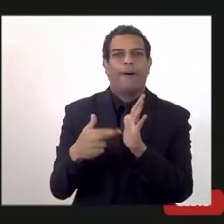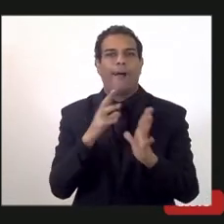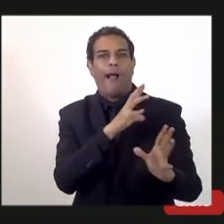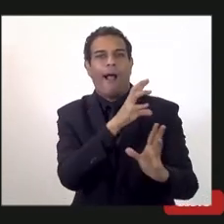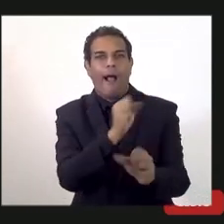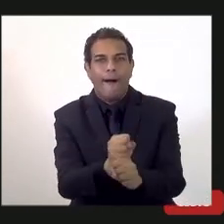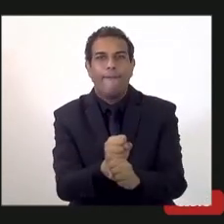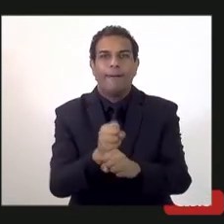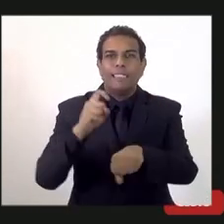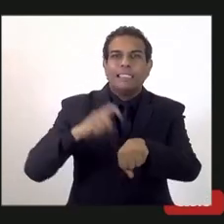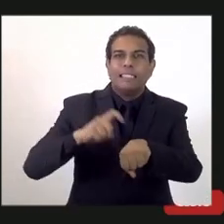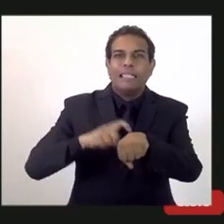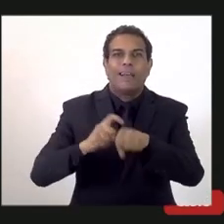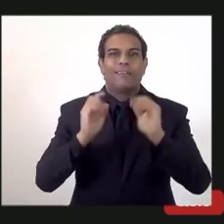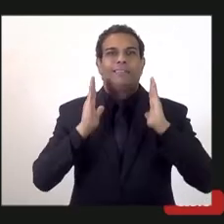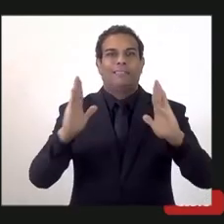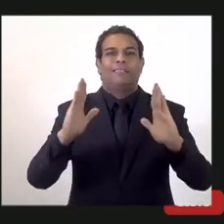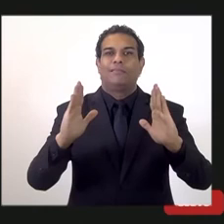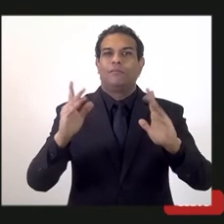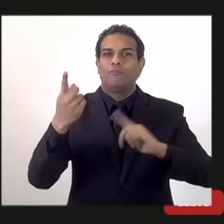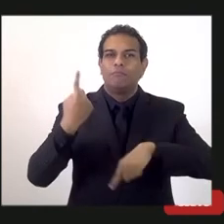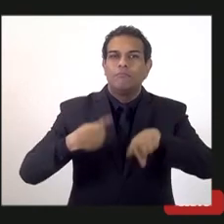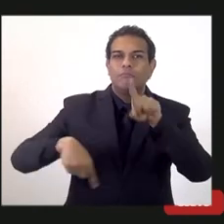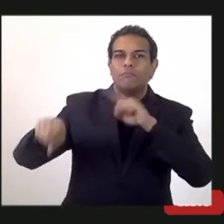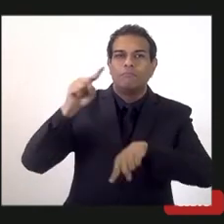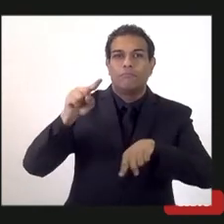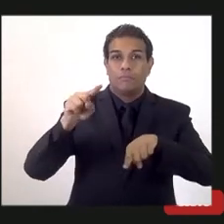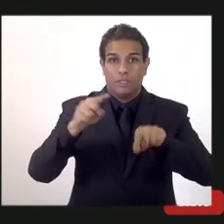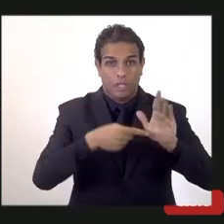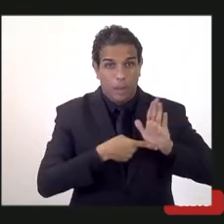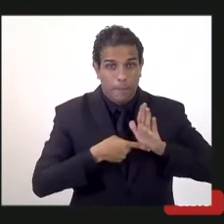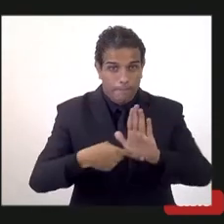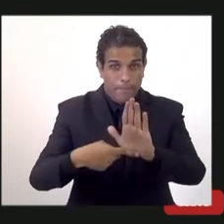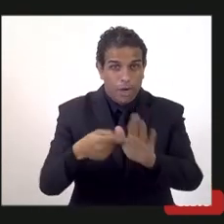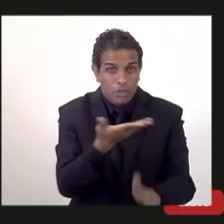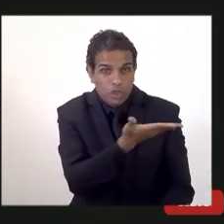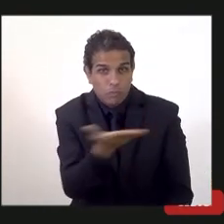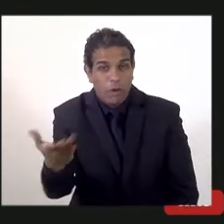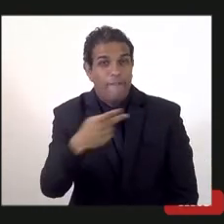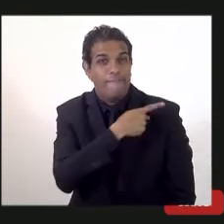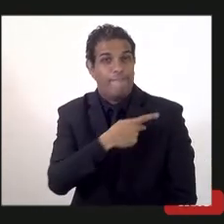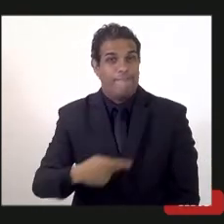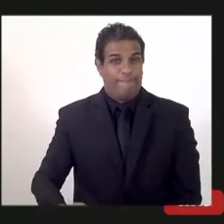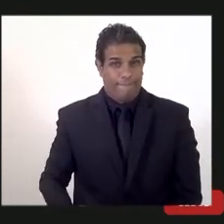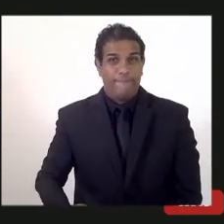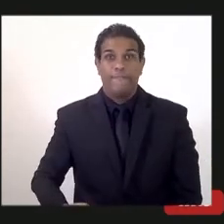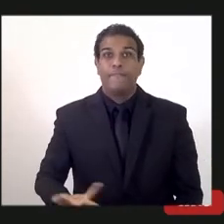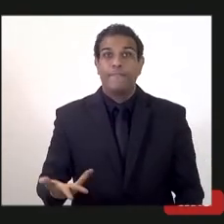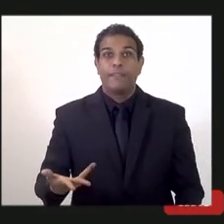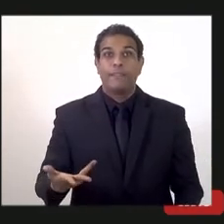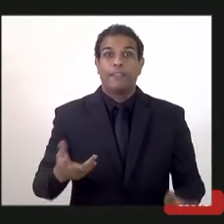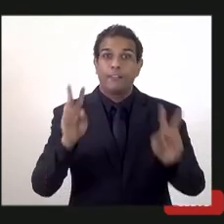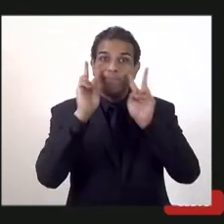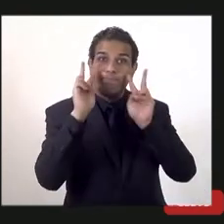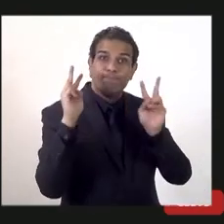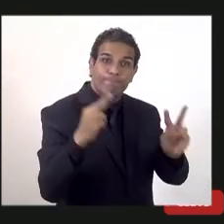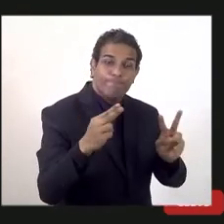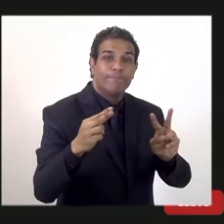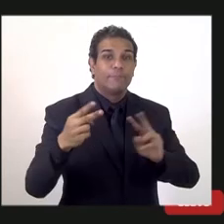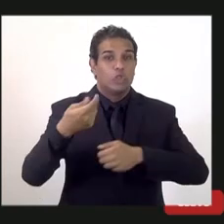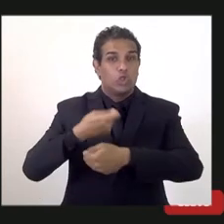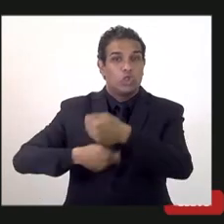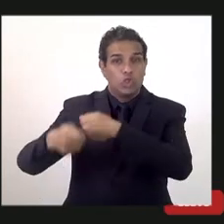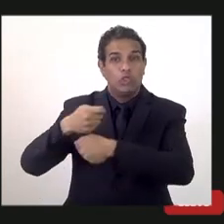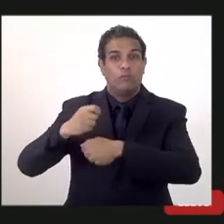aquelas que são recorrentes. Então, compartilho, presidente, aquilo que o senhor falou inicialmente, a questão da visão dos economistas em relação